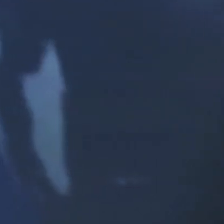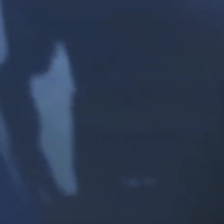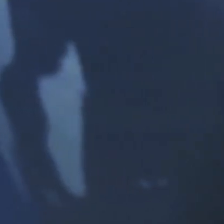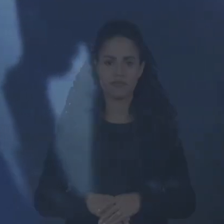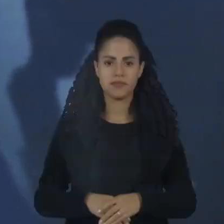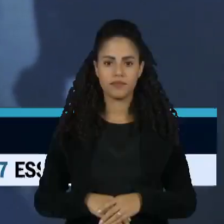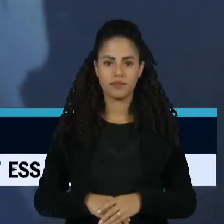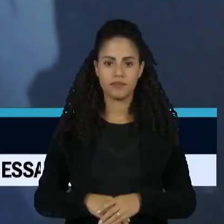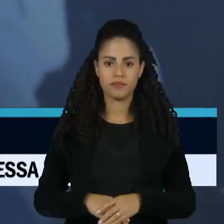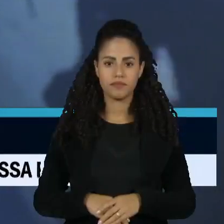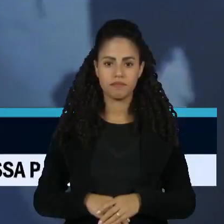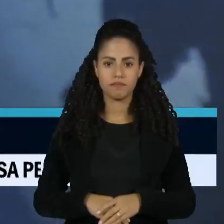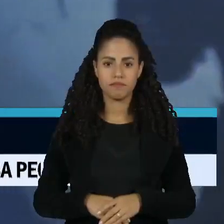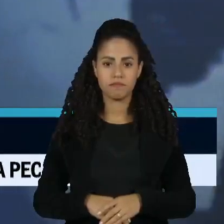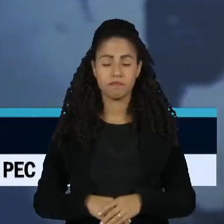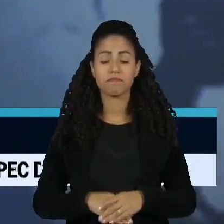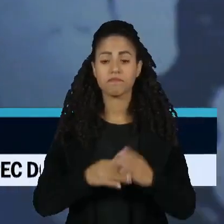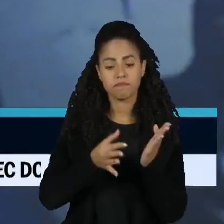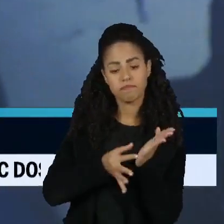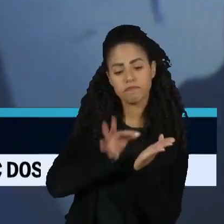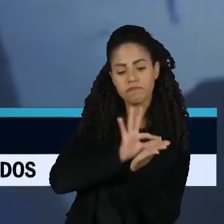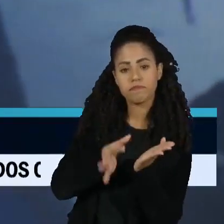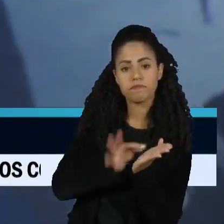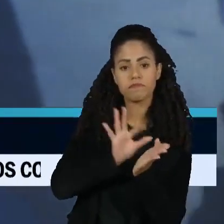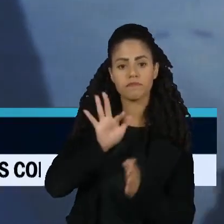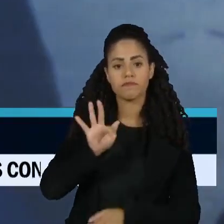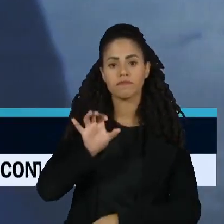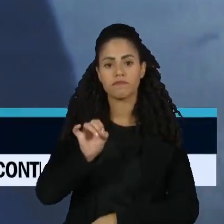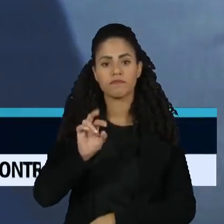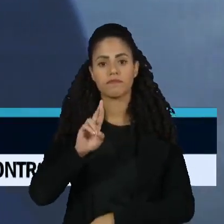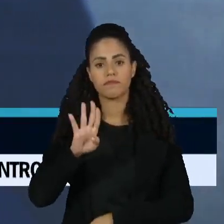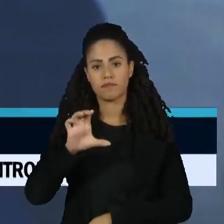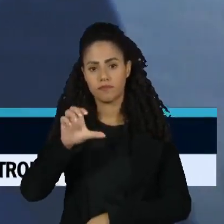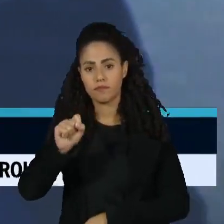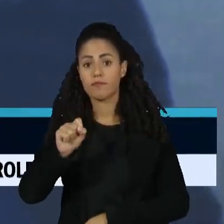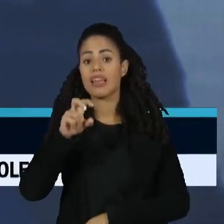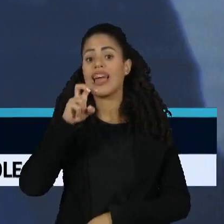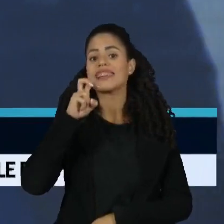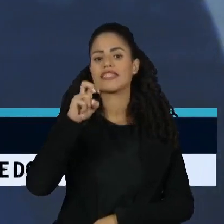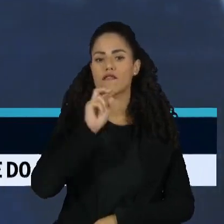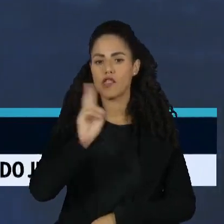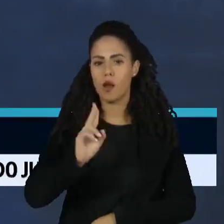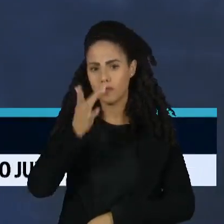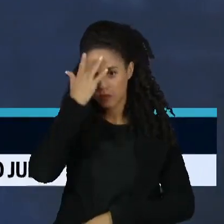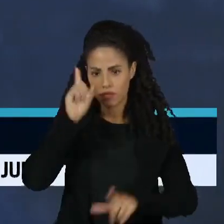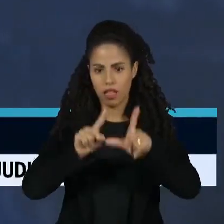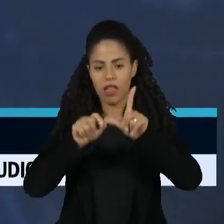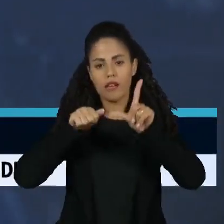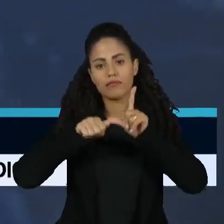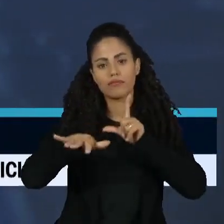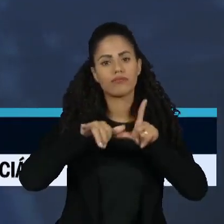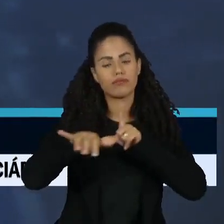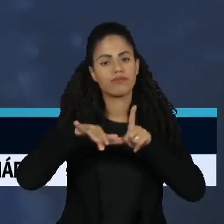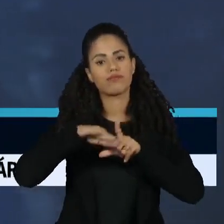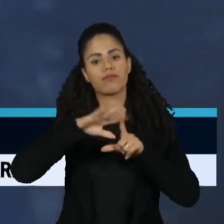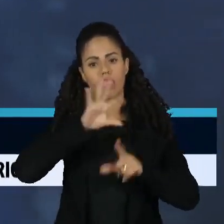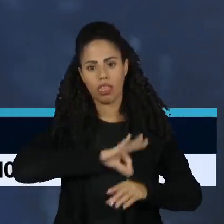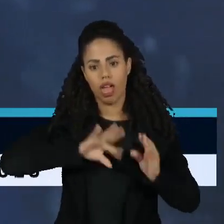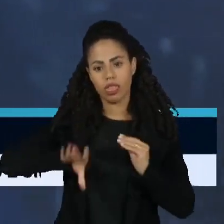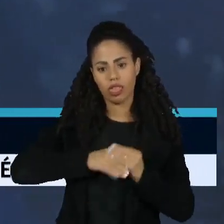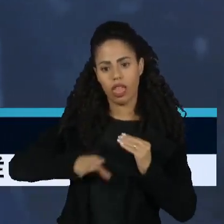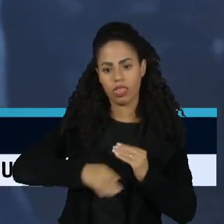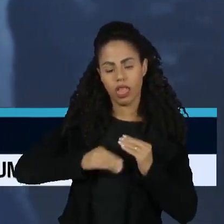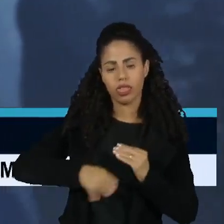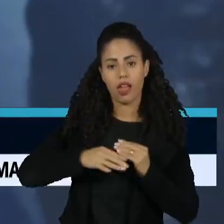A revista Forbes divulgou a lista dos 50 influencers digitais que mais engordaram suas contas bancárias neste ano.